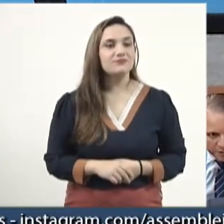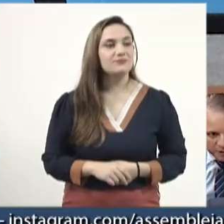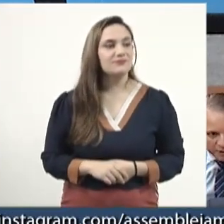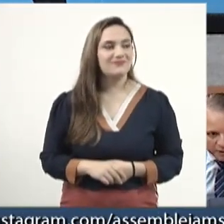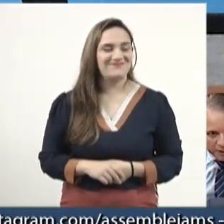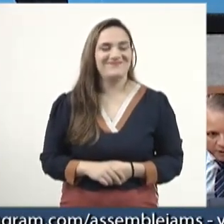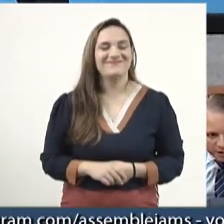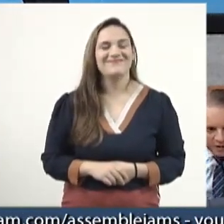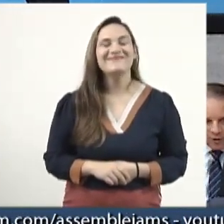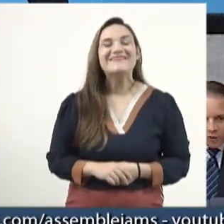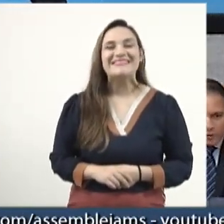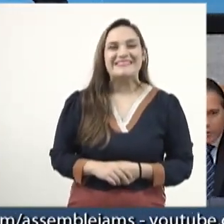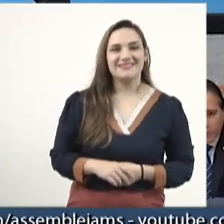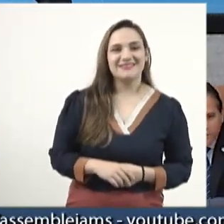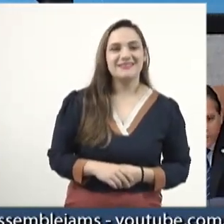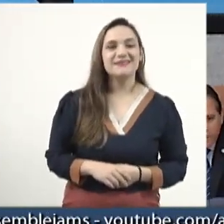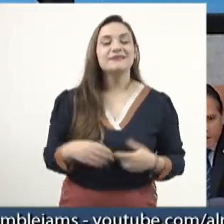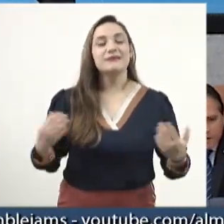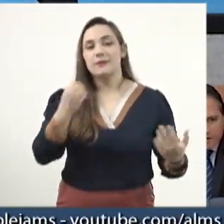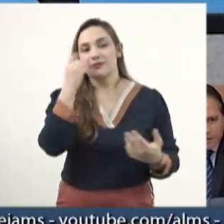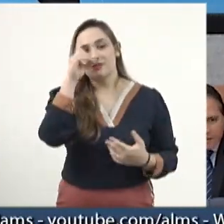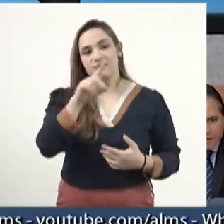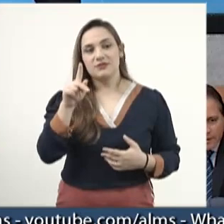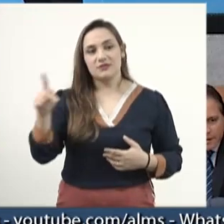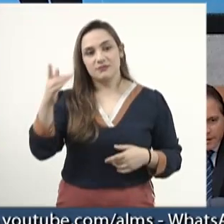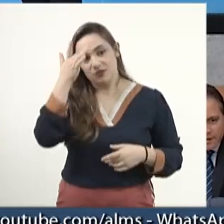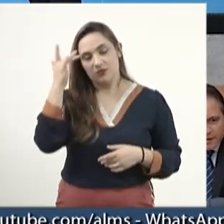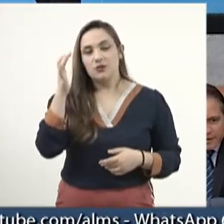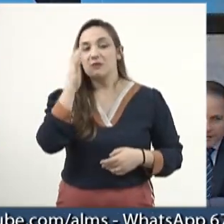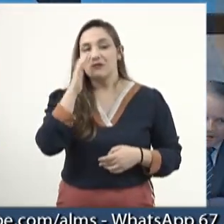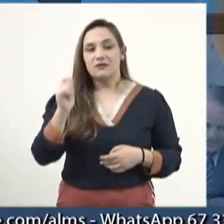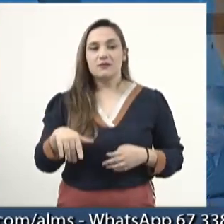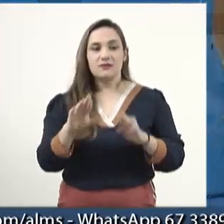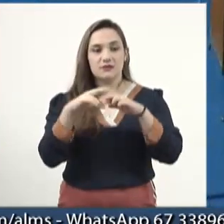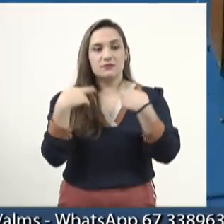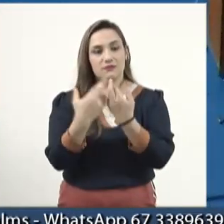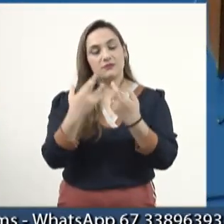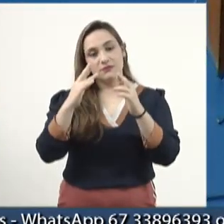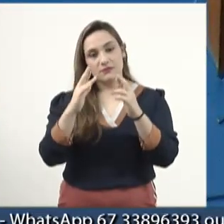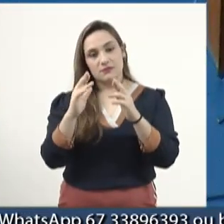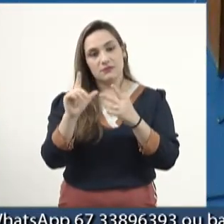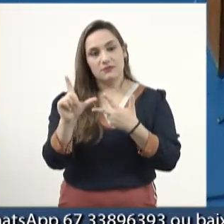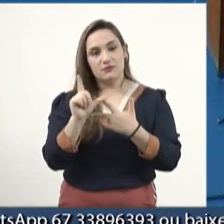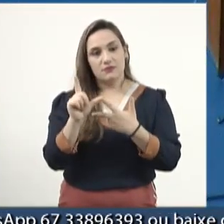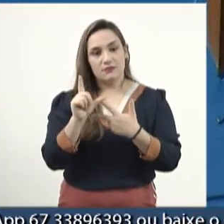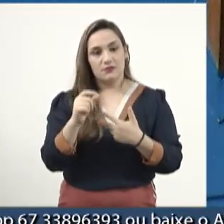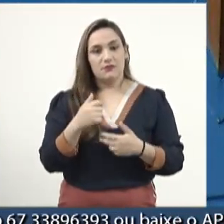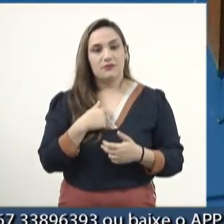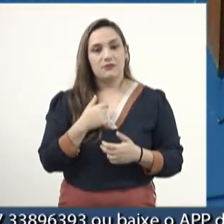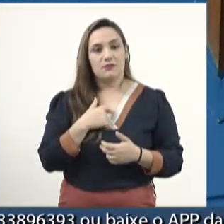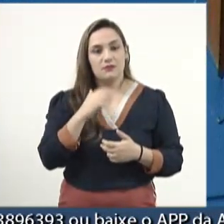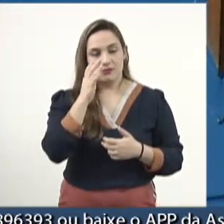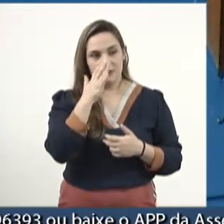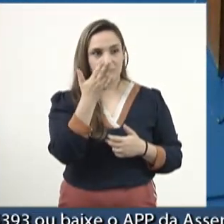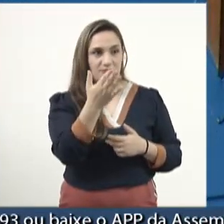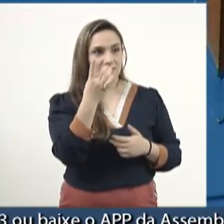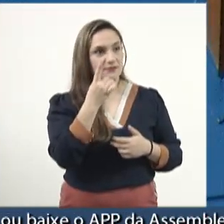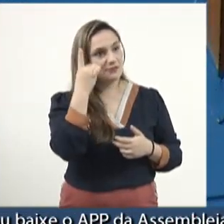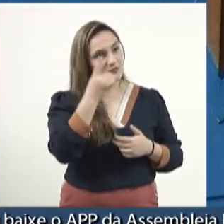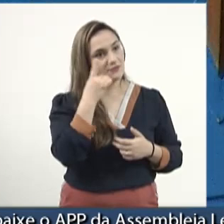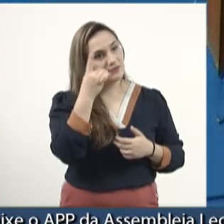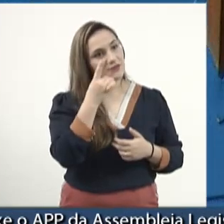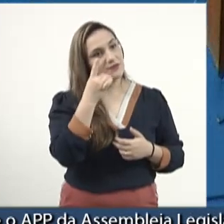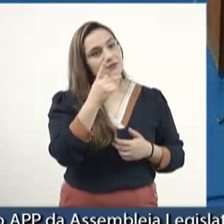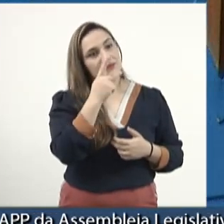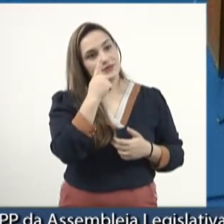Bom dia, presidente, nobres colegas e todos que acompanham a sessão de hoje na Assembleia Legislativa. Eu ouvi a fala do deputado do PT